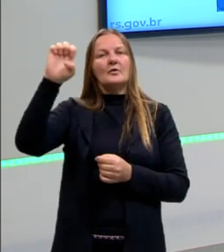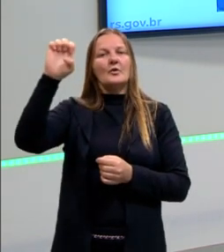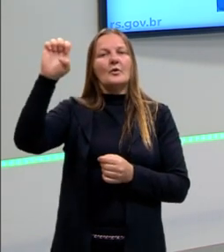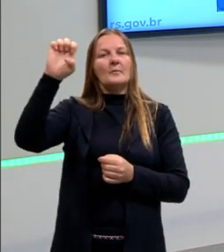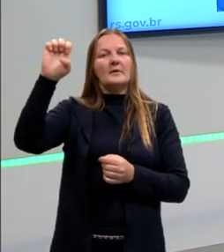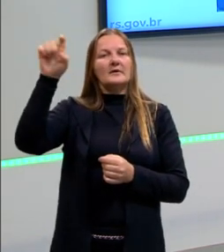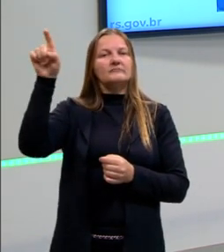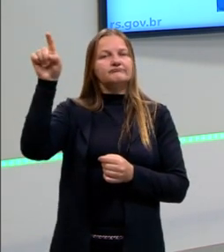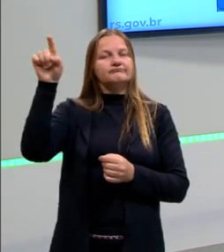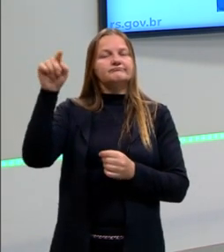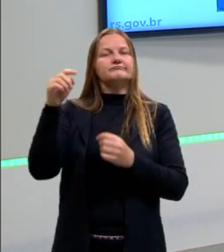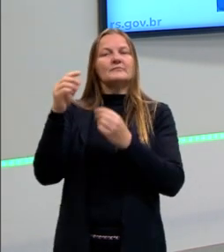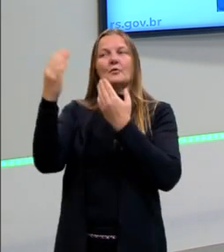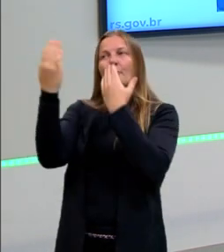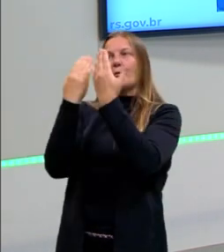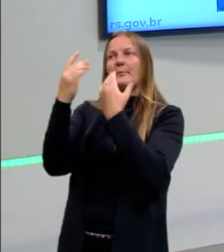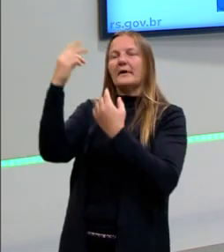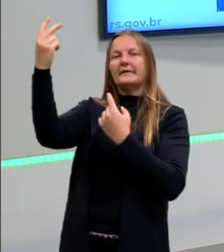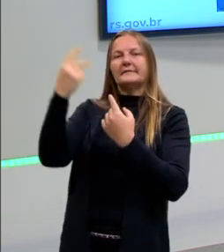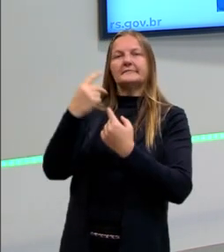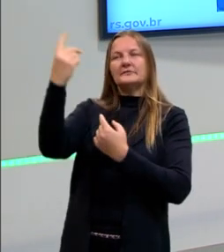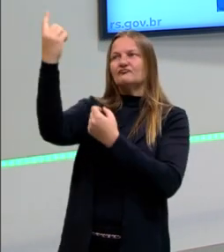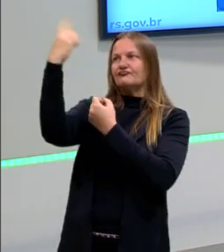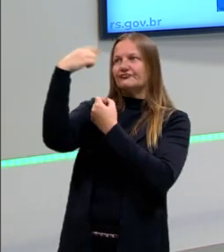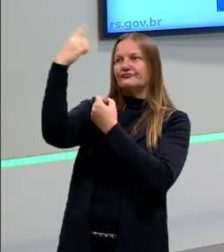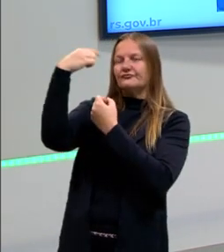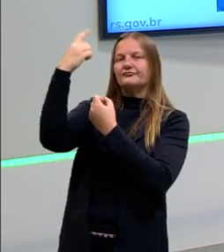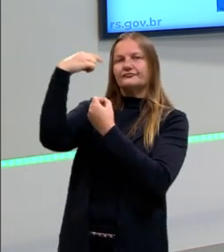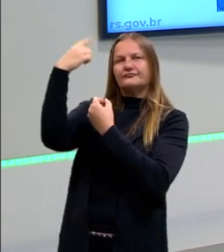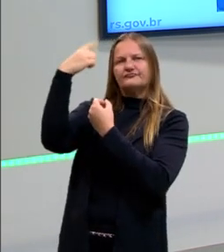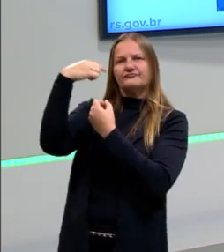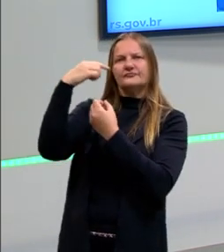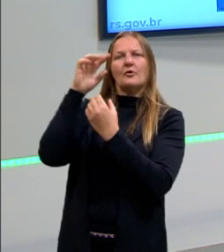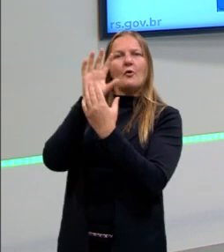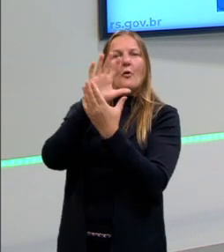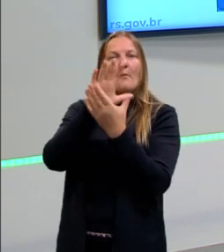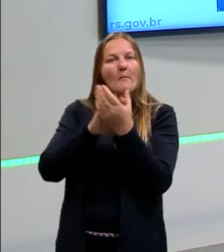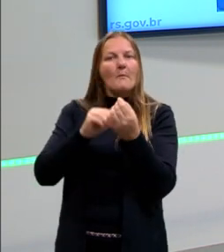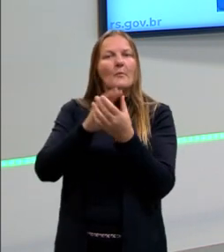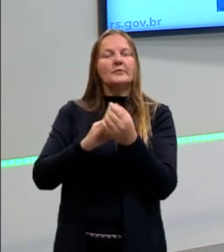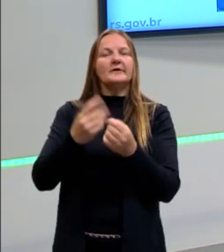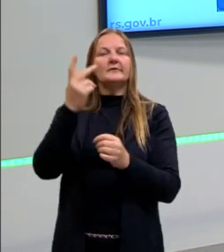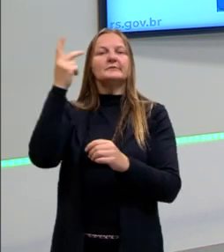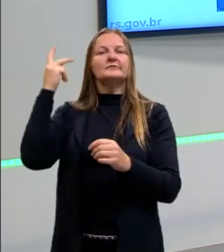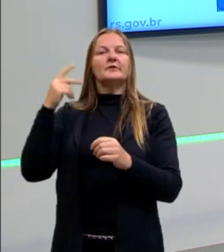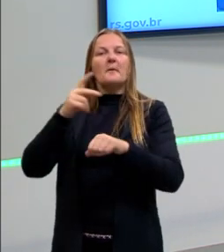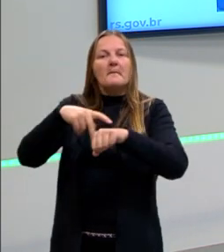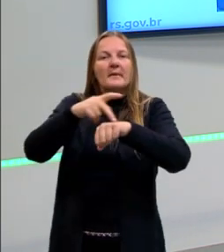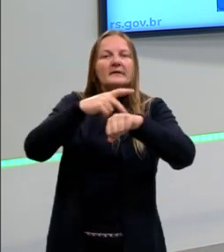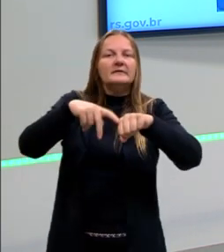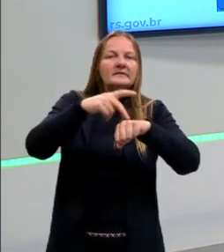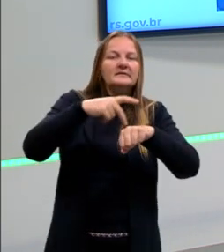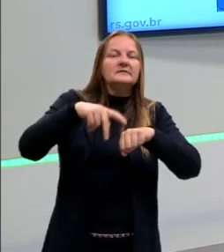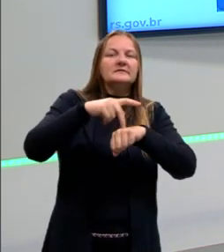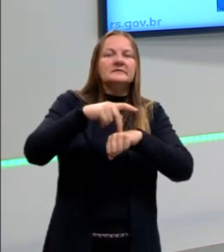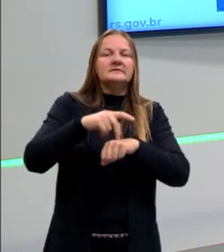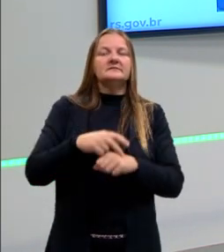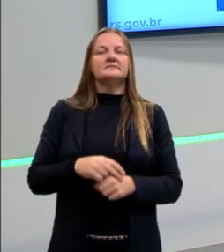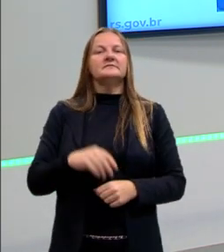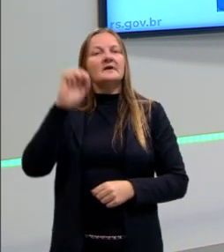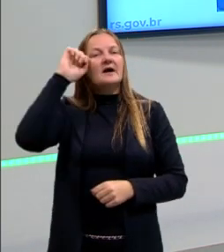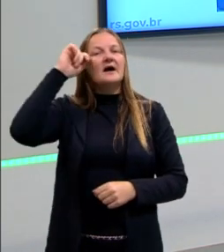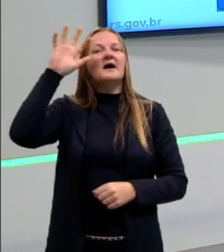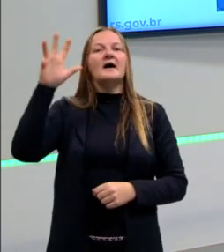europeus. E depois se impõe como um modelo para tentar explicar a história de outros países. Então, a África,